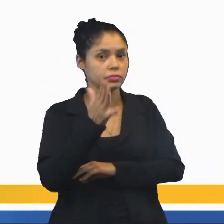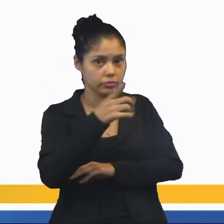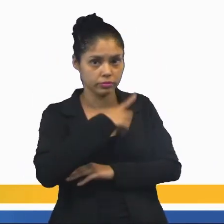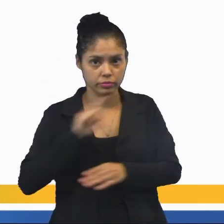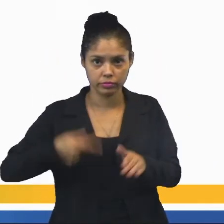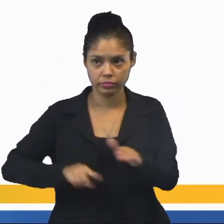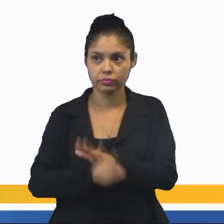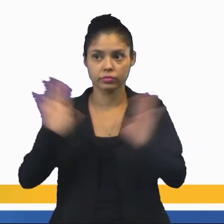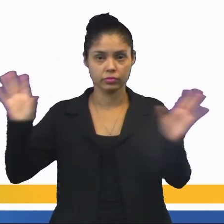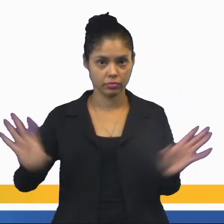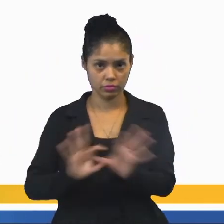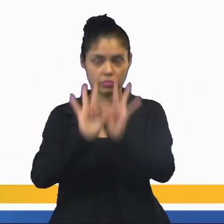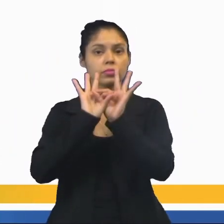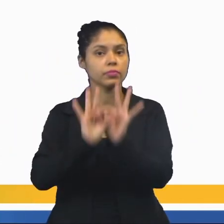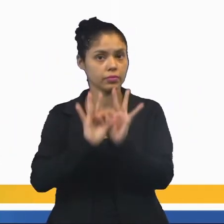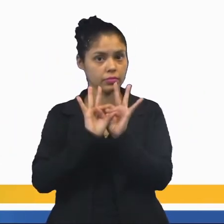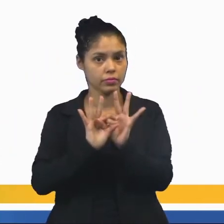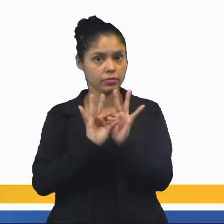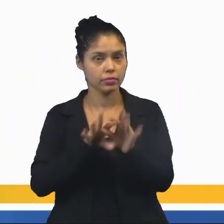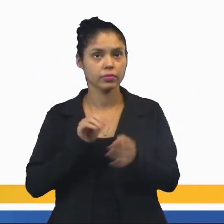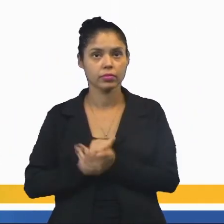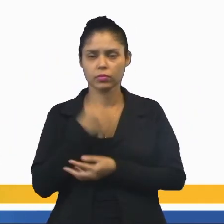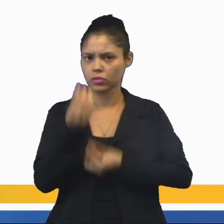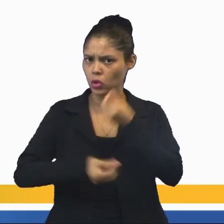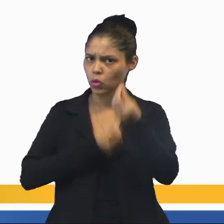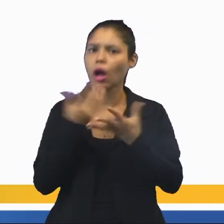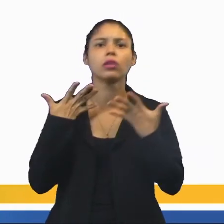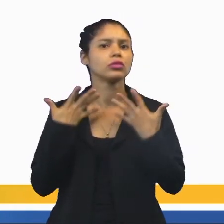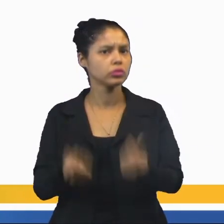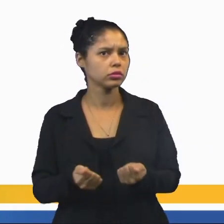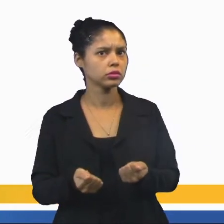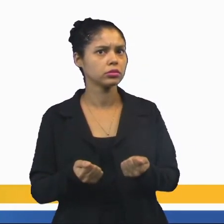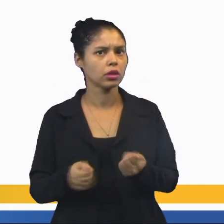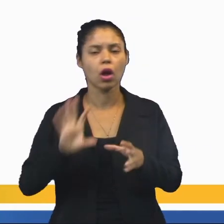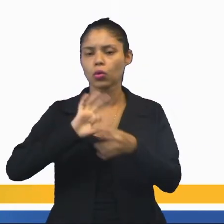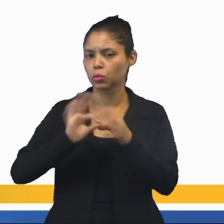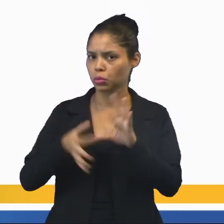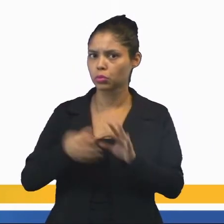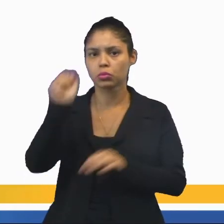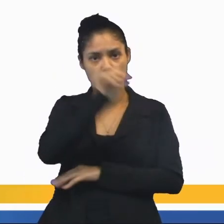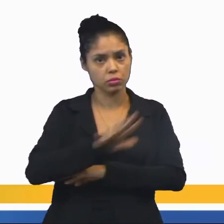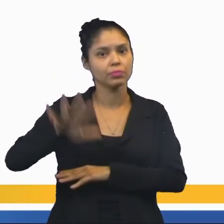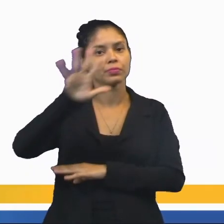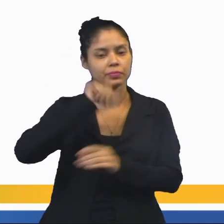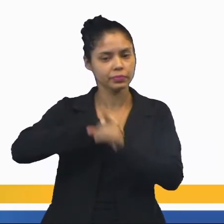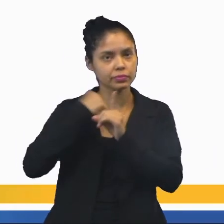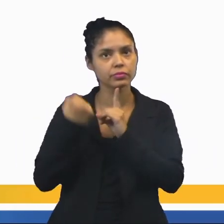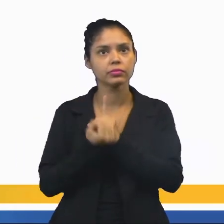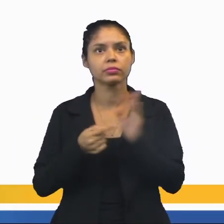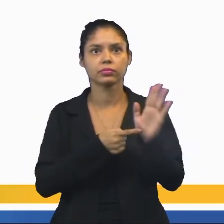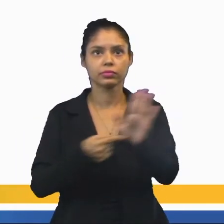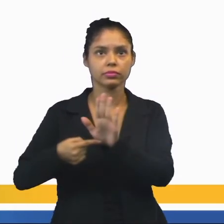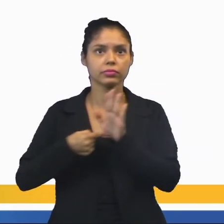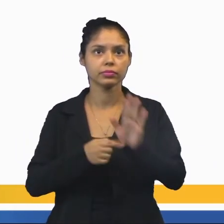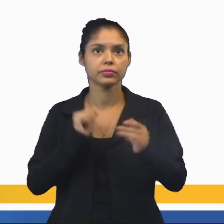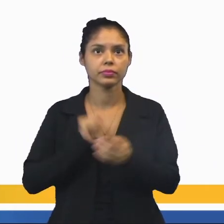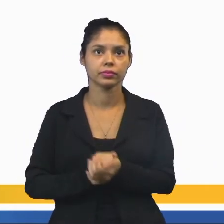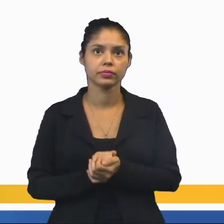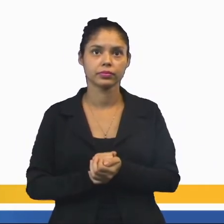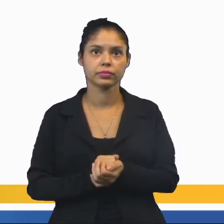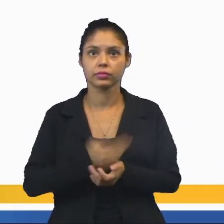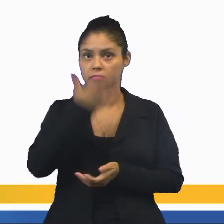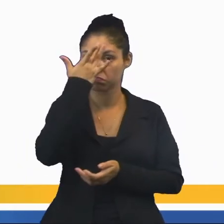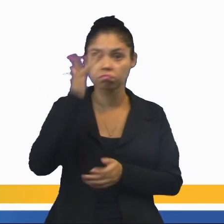integradas, já estão como que aceitas no contexto social, referem-se a religiões e você nem